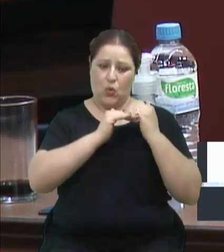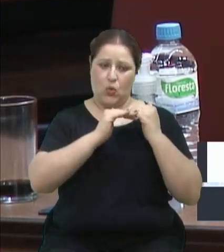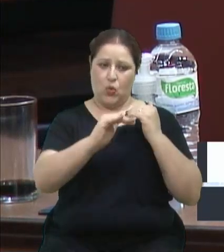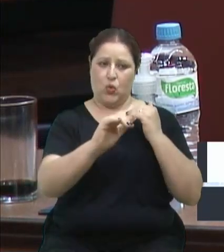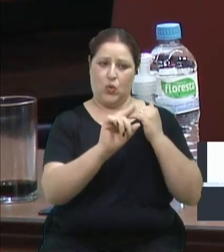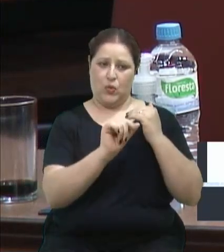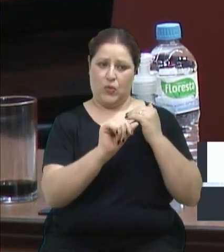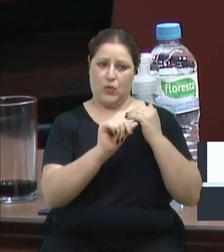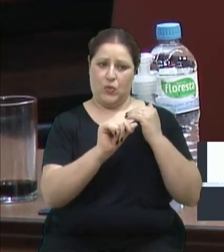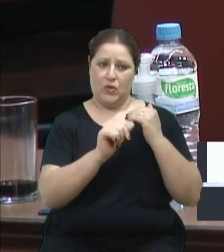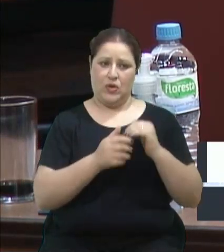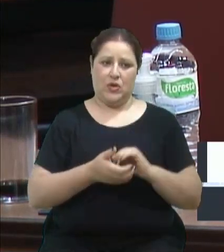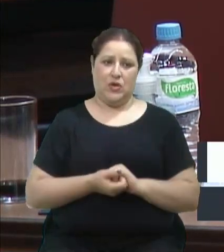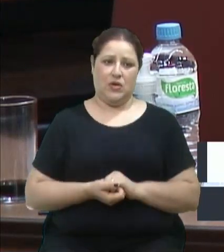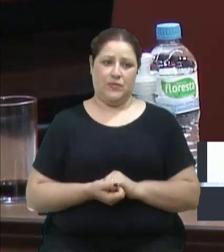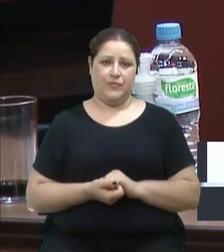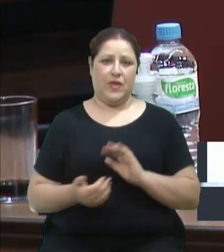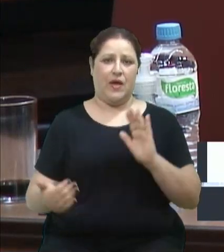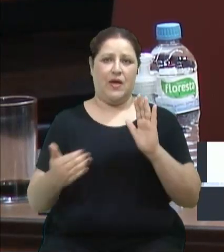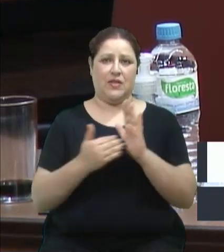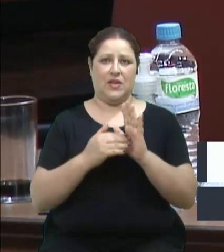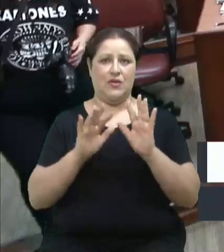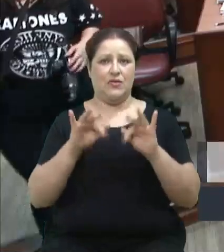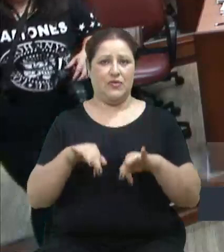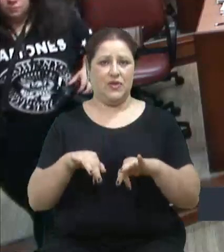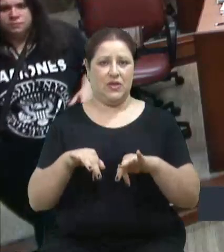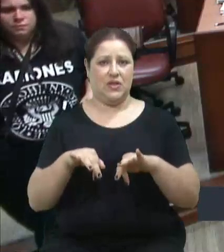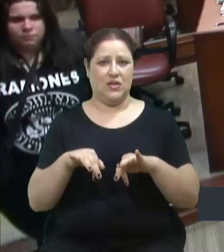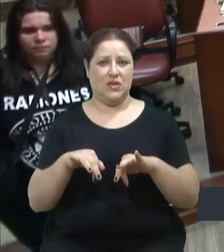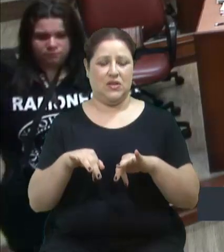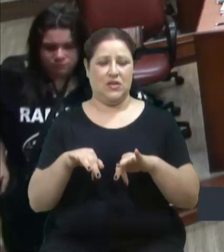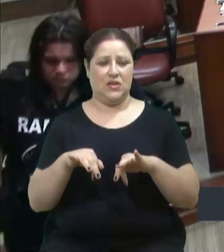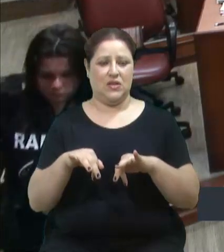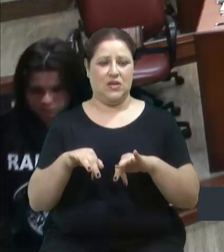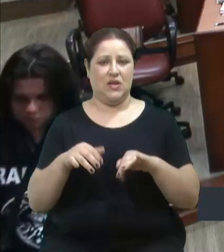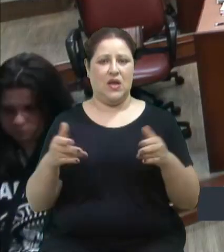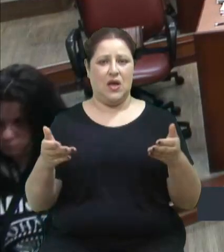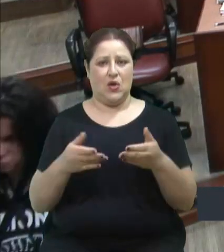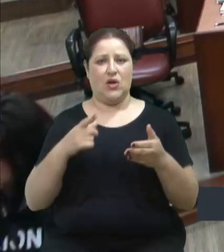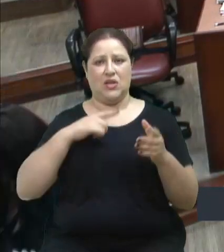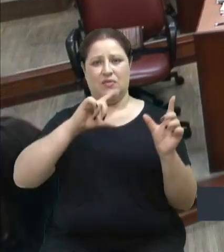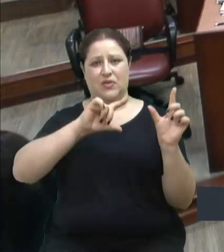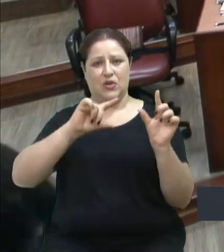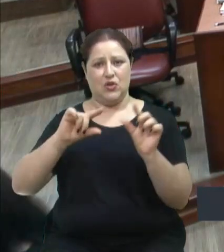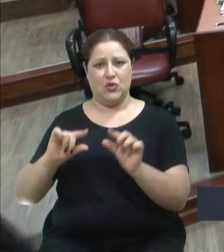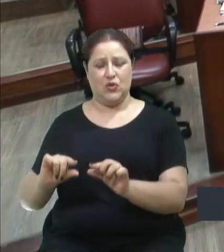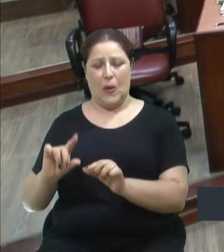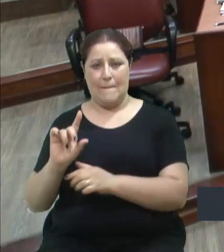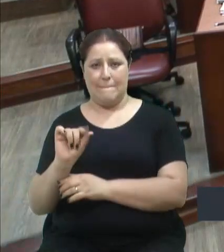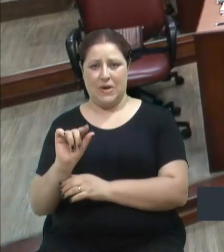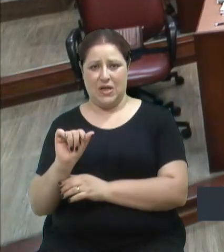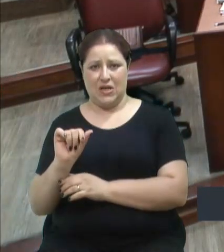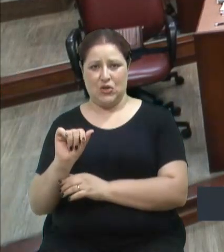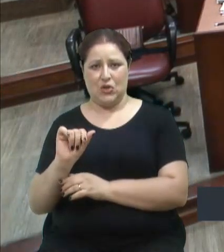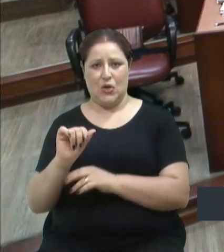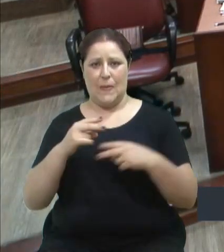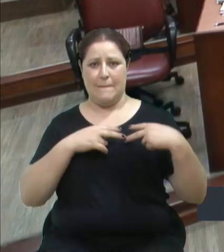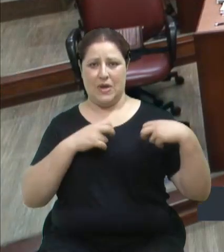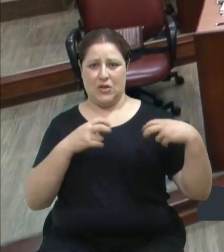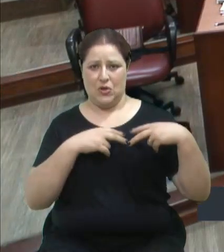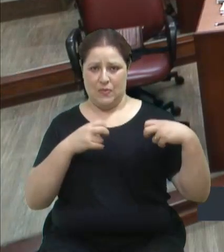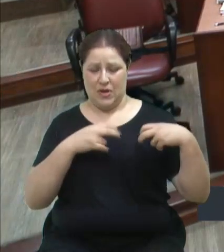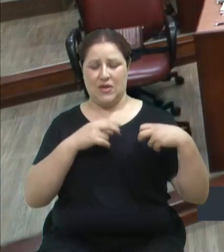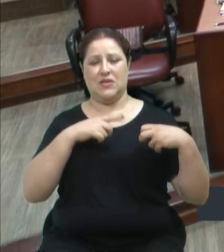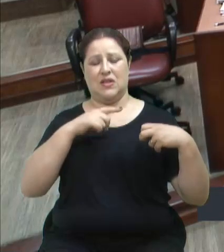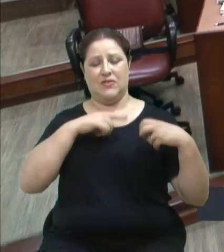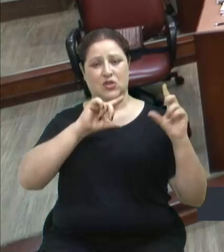Prometeu. Até o fim de... E agora teve uma diminuição do preço da Petrobras. Teve